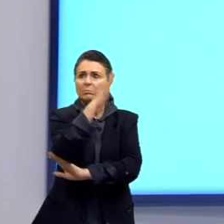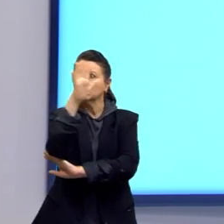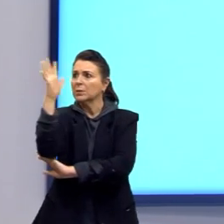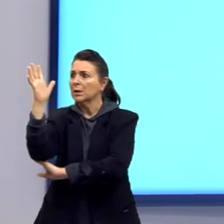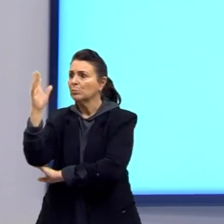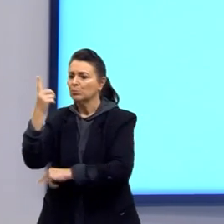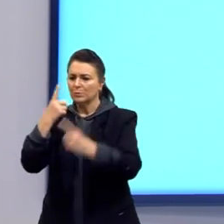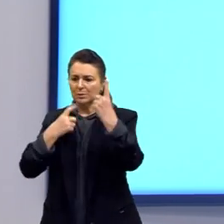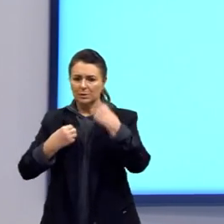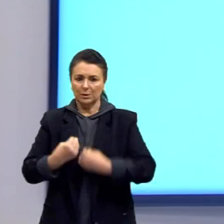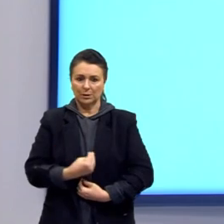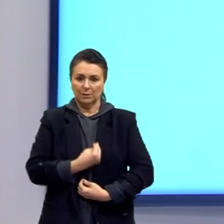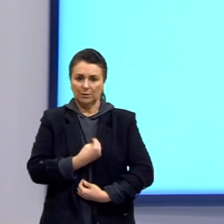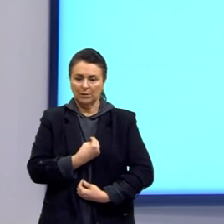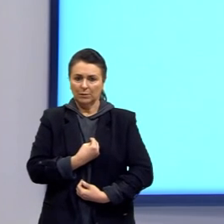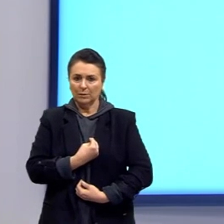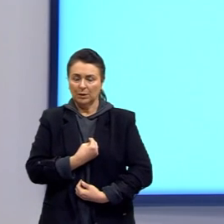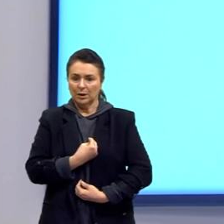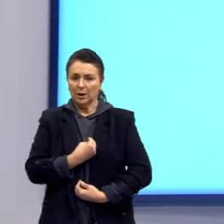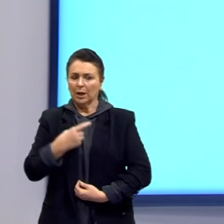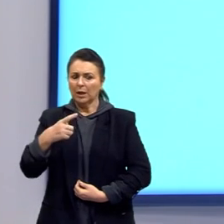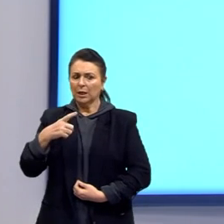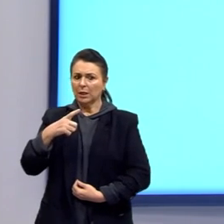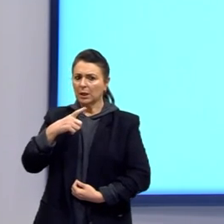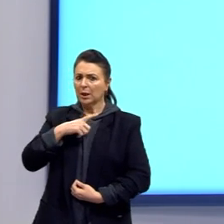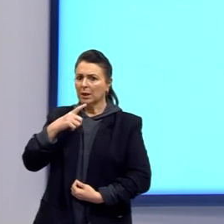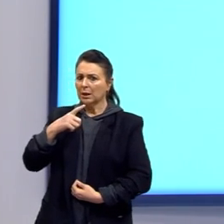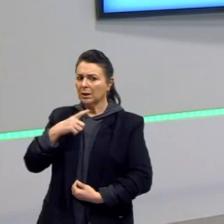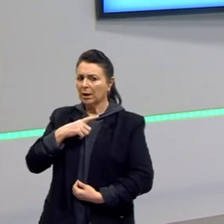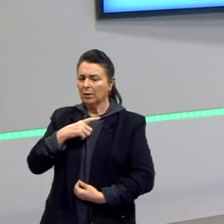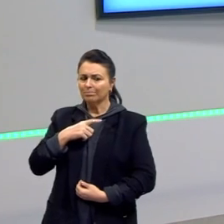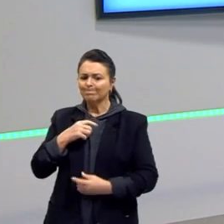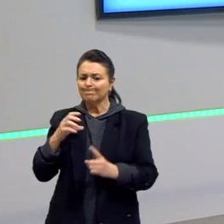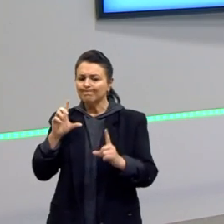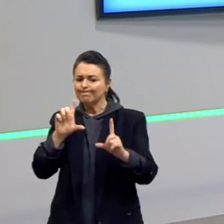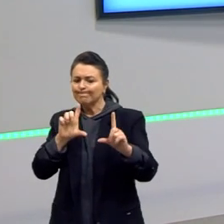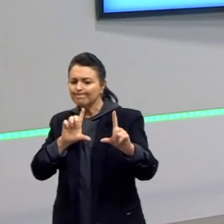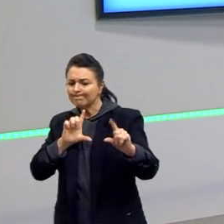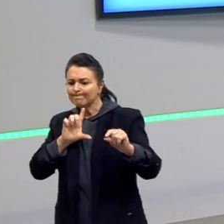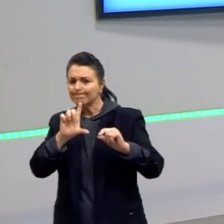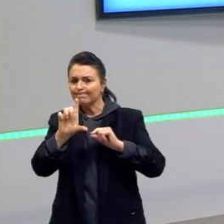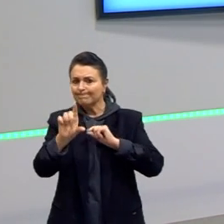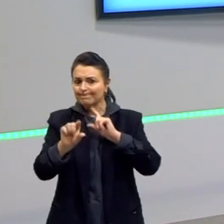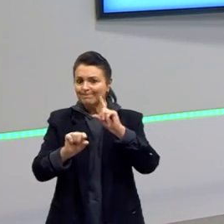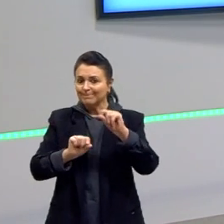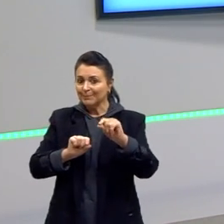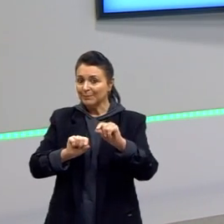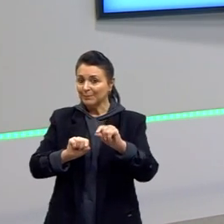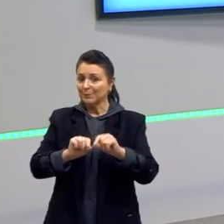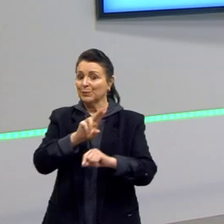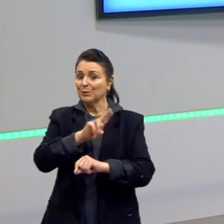vivo está, exerce uma seleção. Por isso, seleção natural.